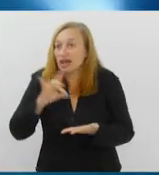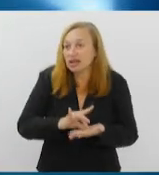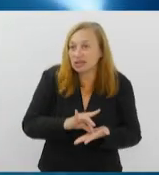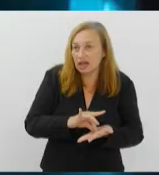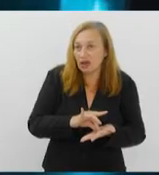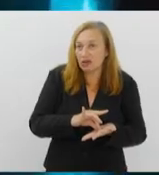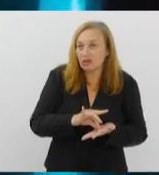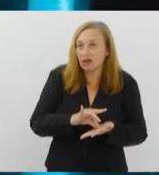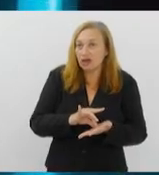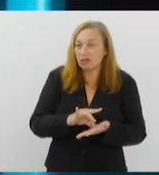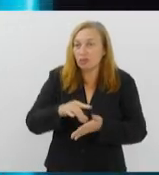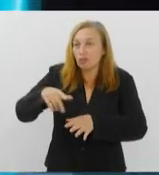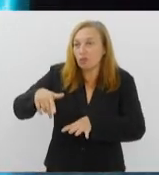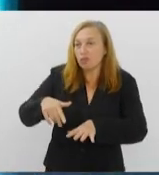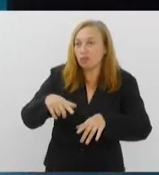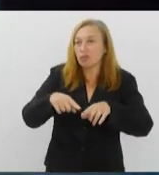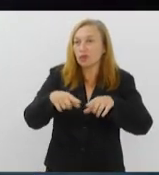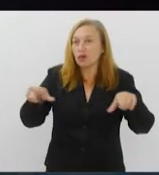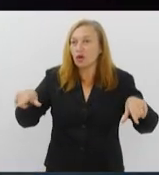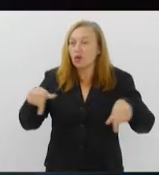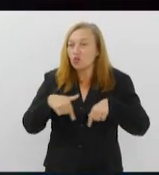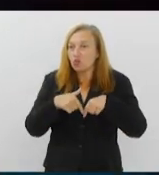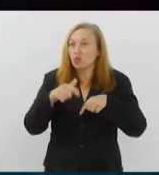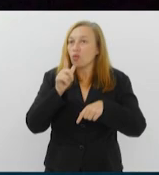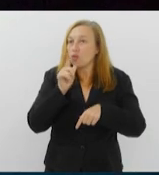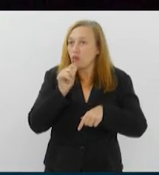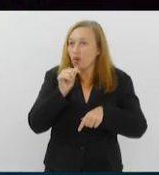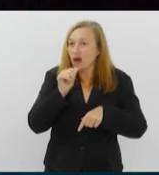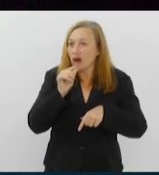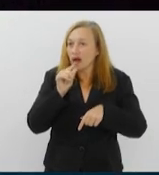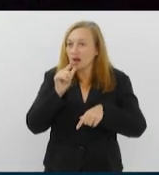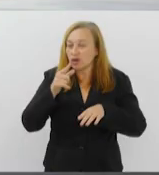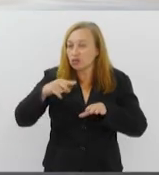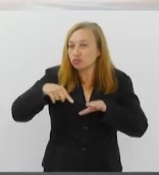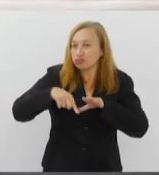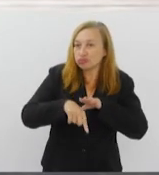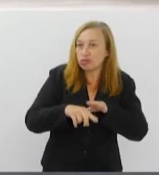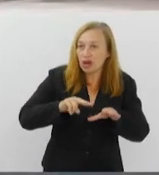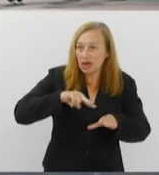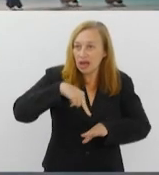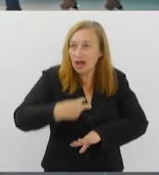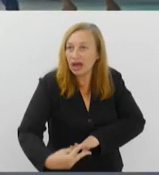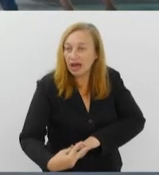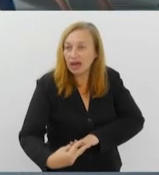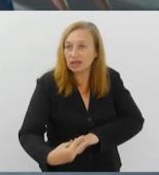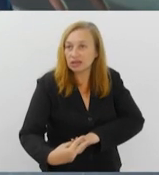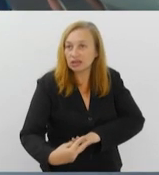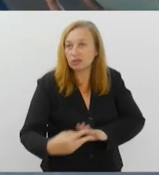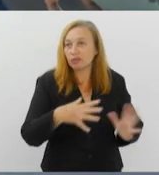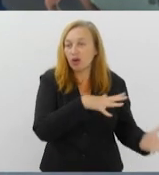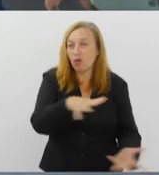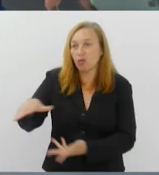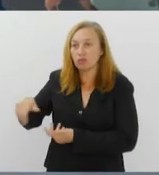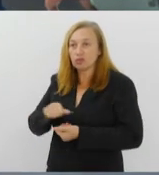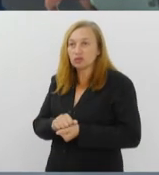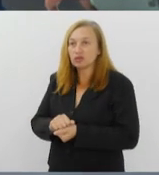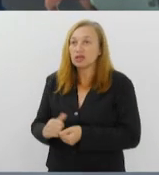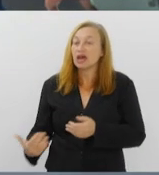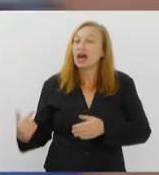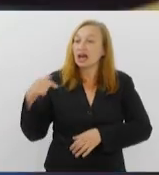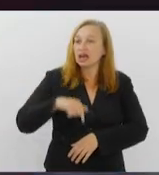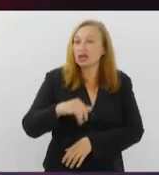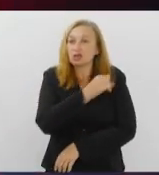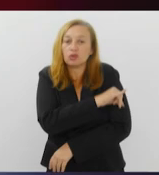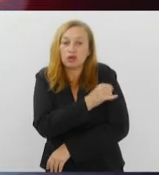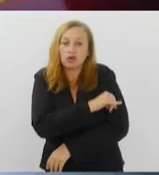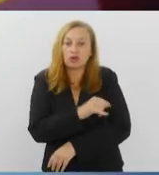congelado. Ela acaba caindo no gelo e indo para um mundo subaquático. Aqui no Rio, o espetáculo vai até o dia 23 de junho,